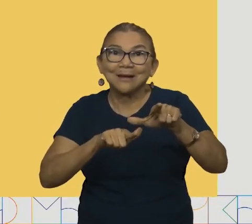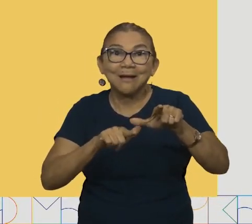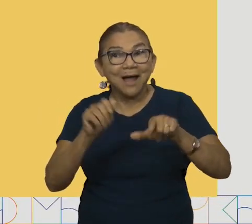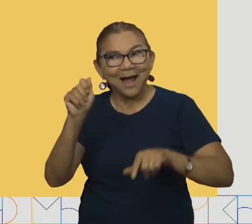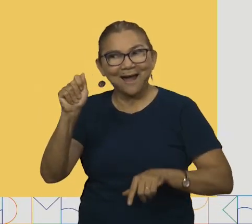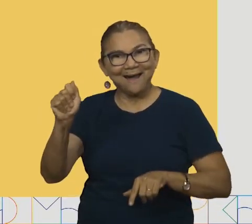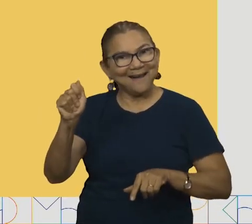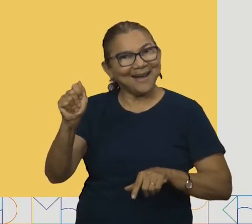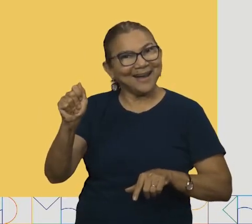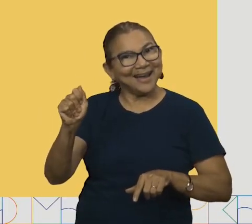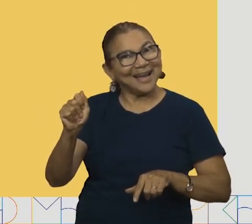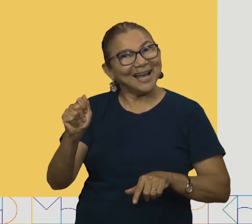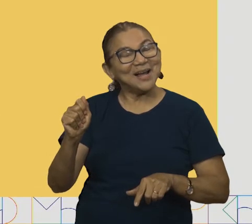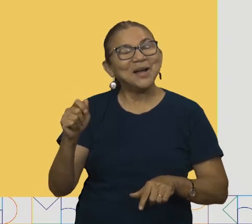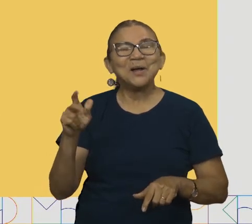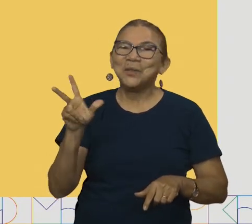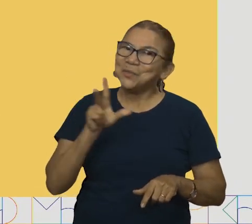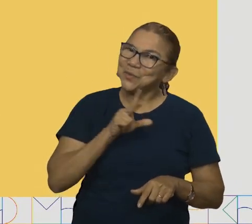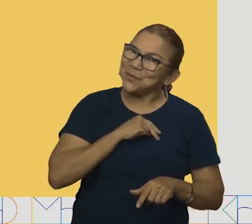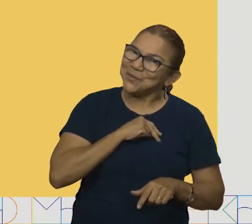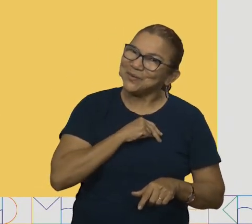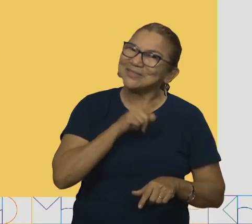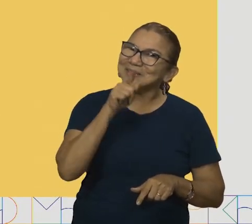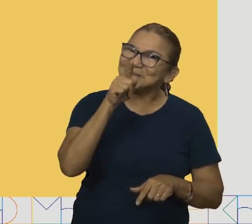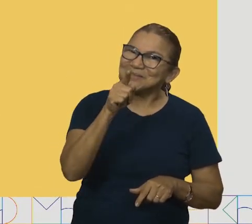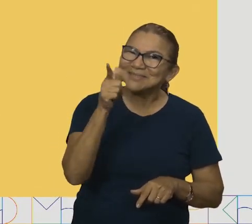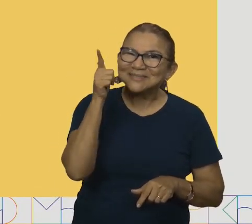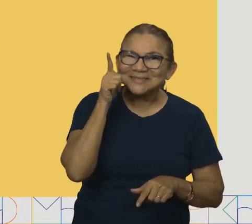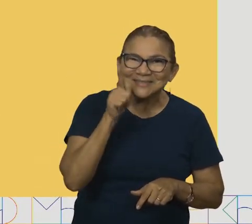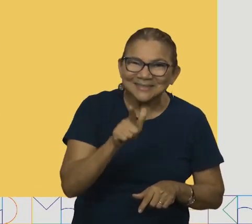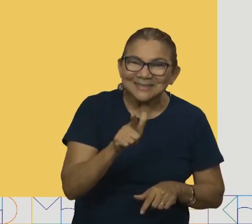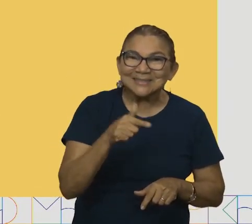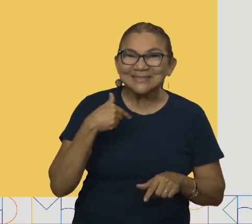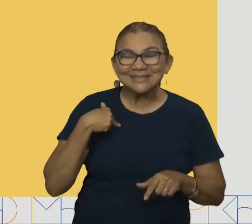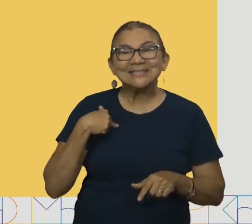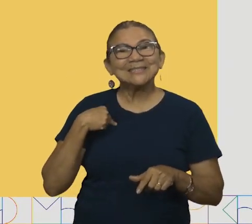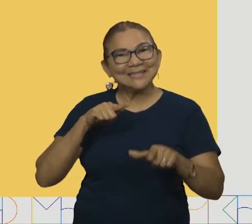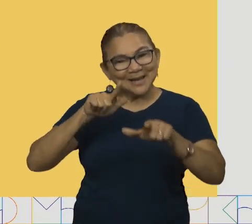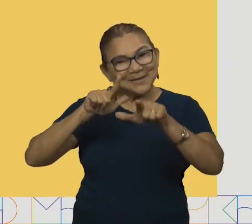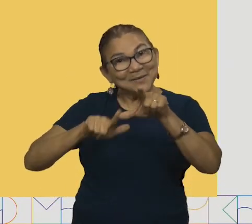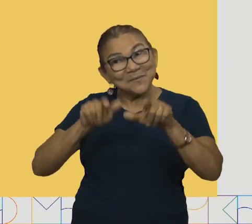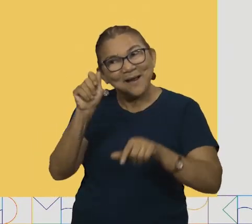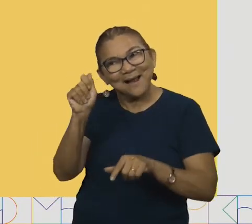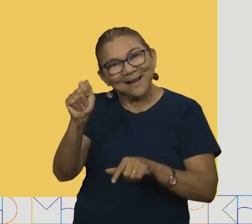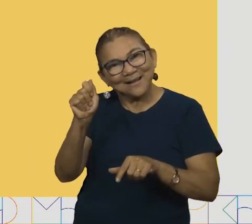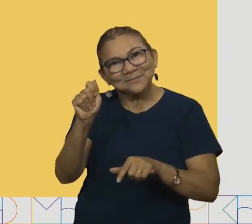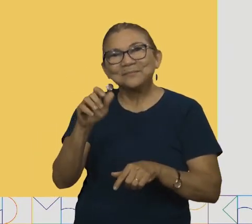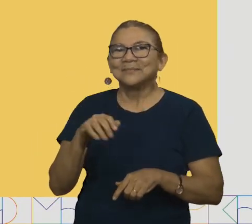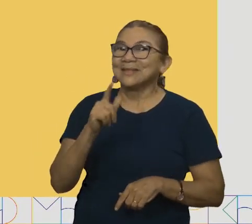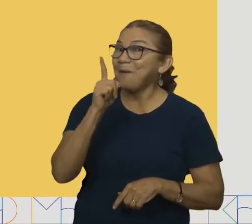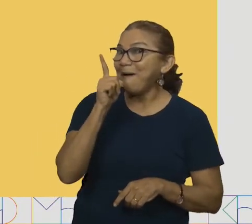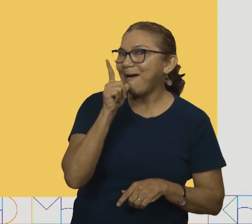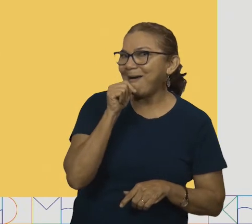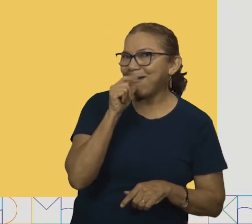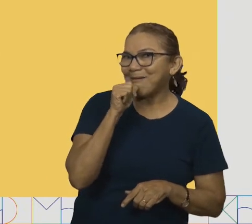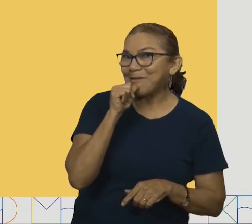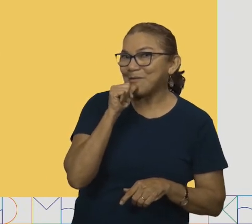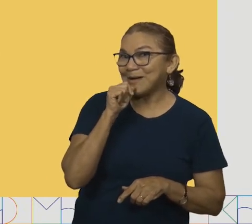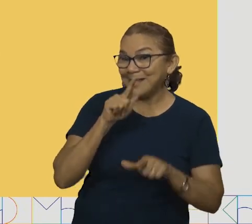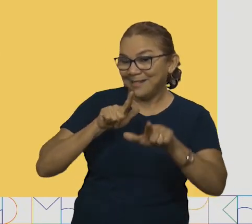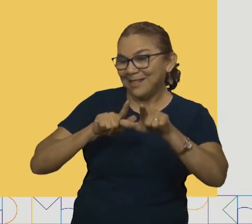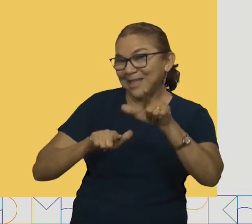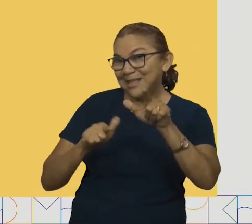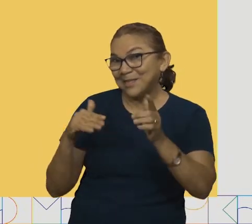A. Muito bem. A letrinha A é a letra final da palavra água. E agora,